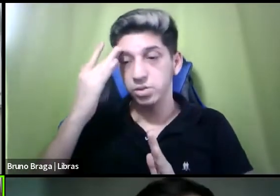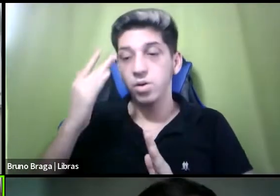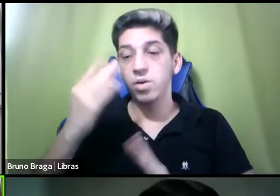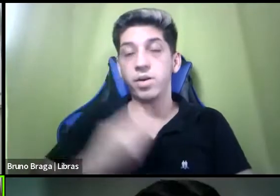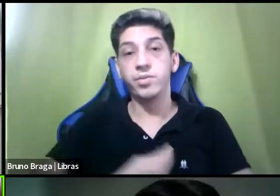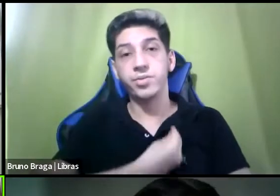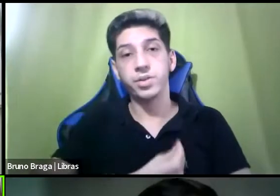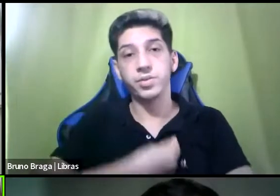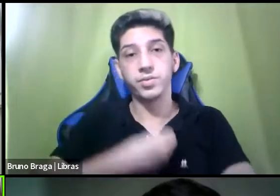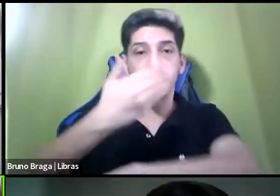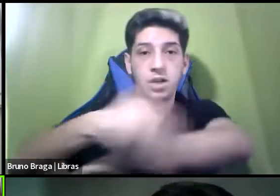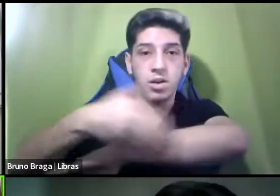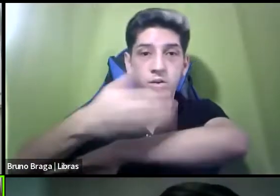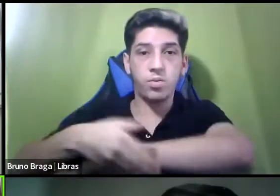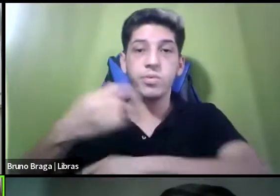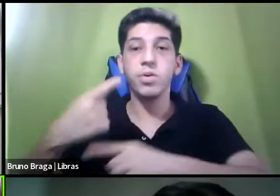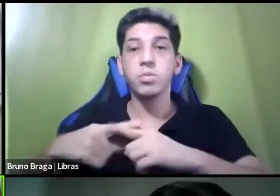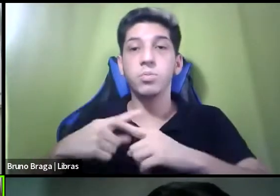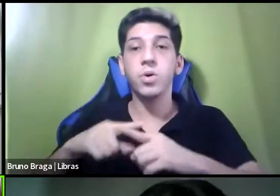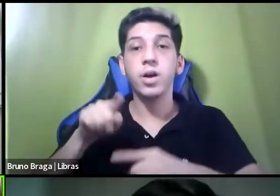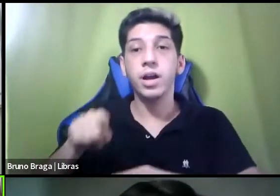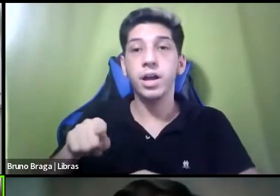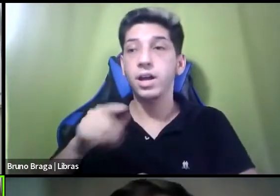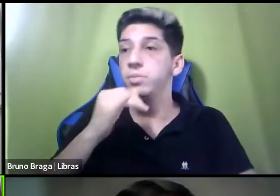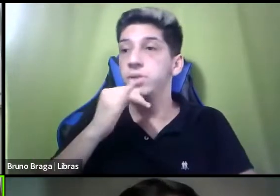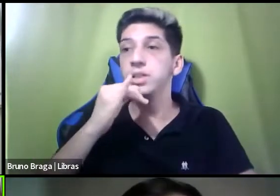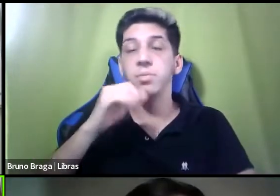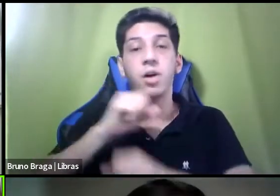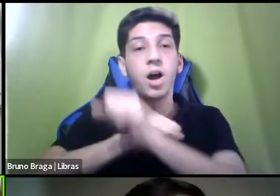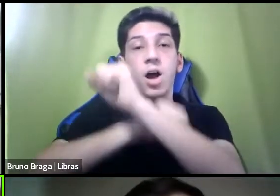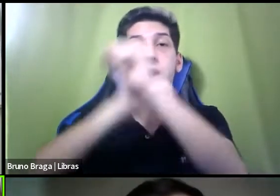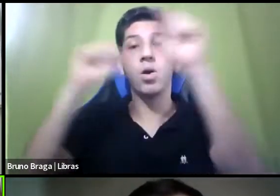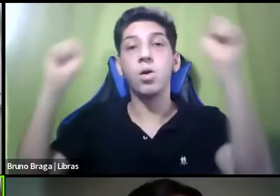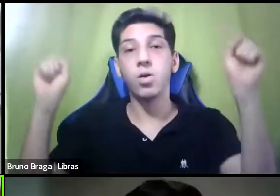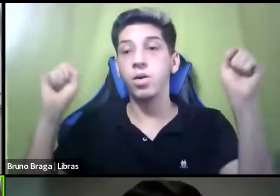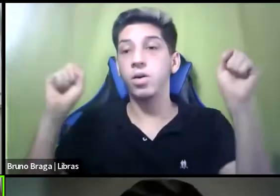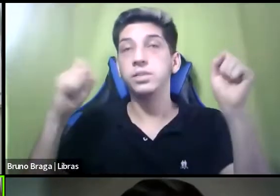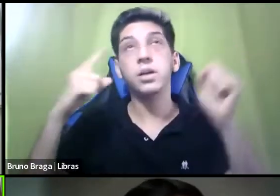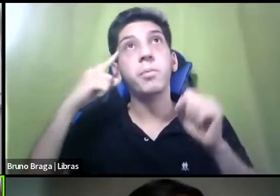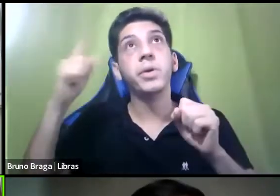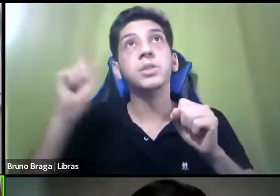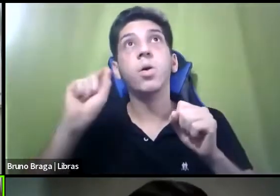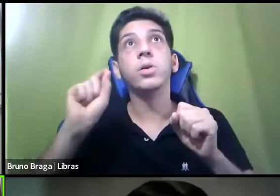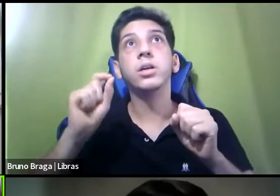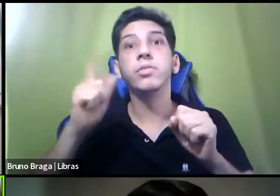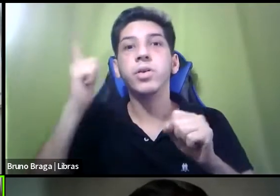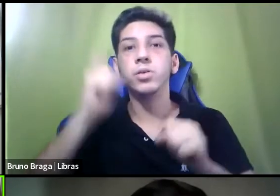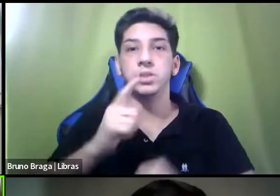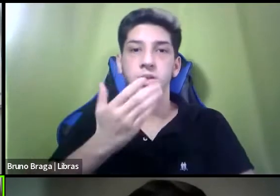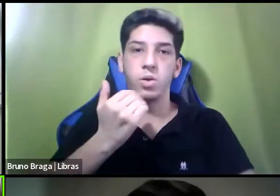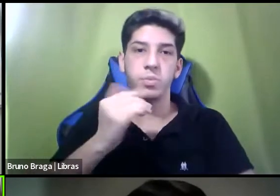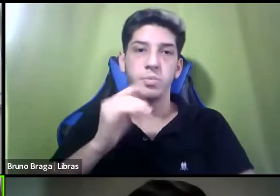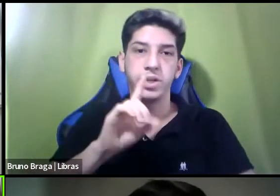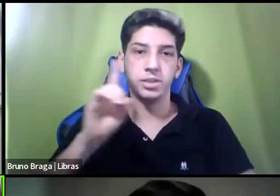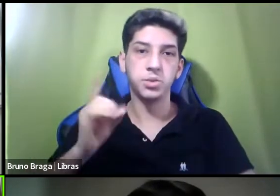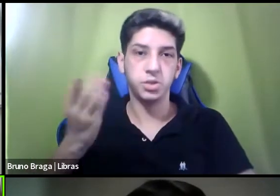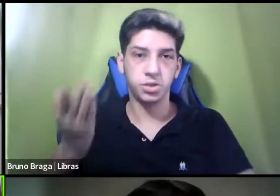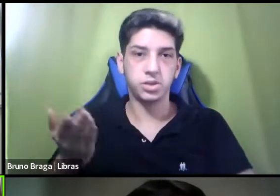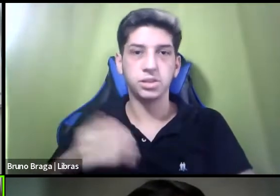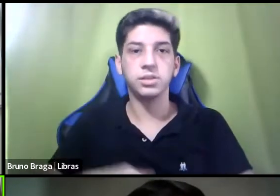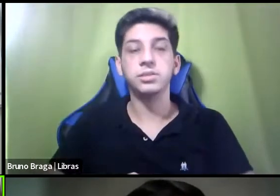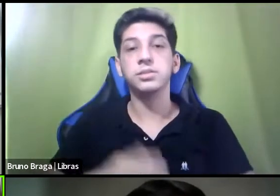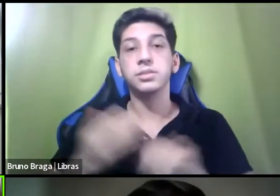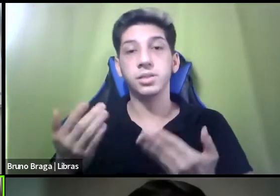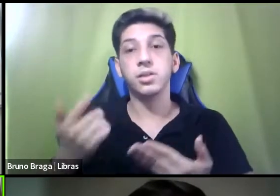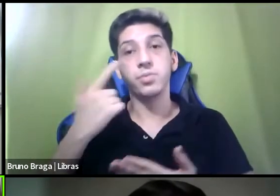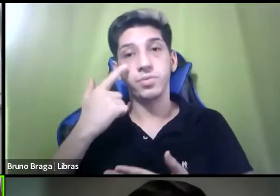rua afinal de contas ela acorda pensando o que ela vai conseguir comer naquele dia. Então veja que outro